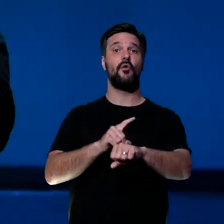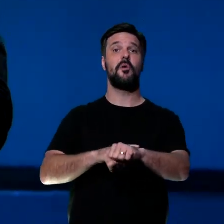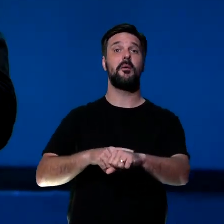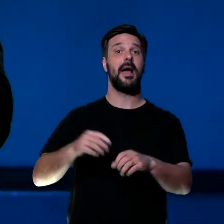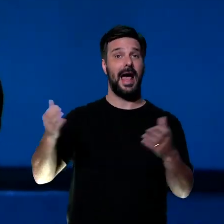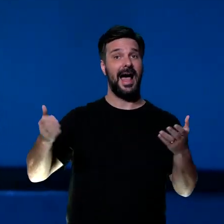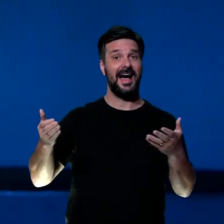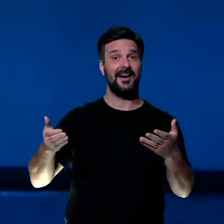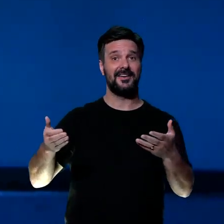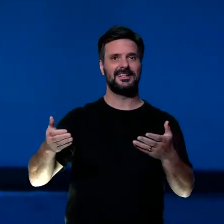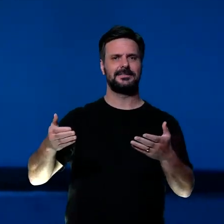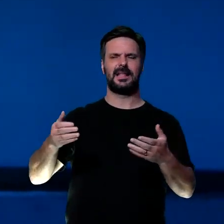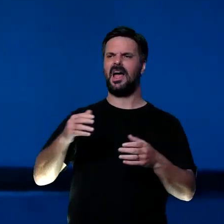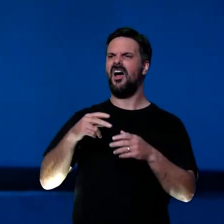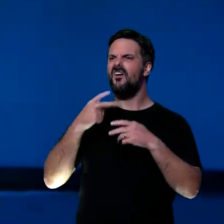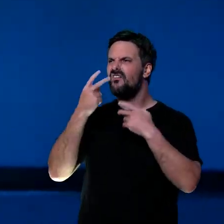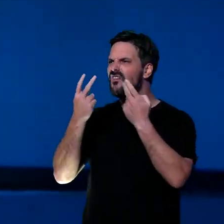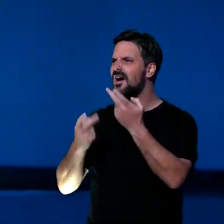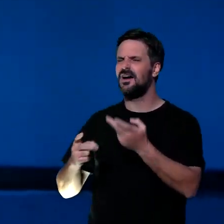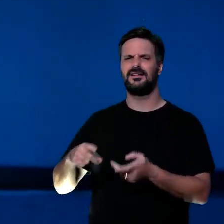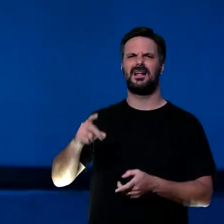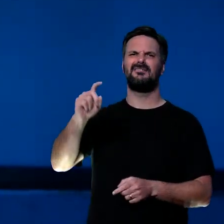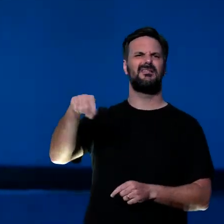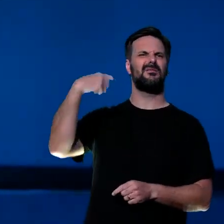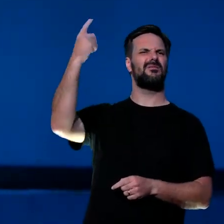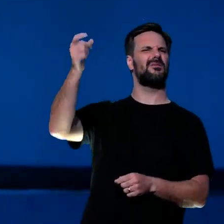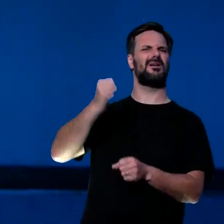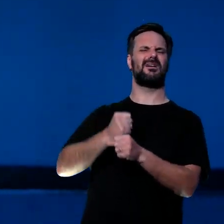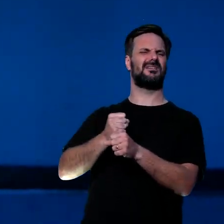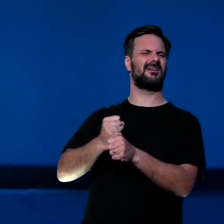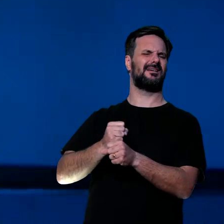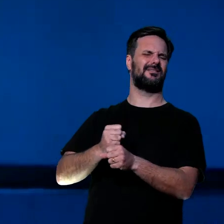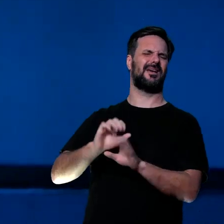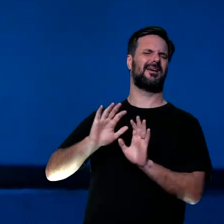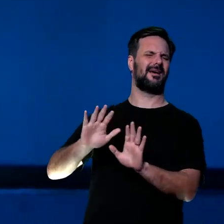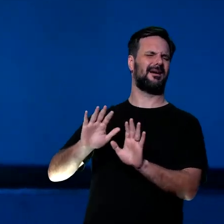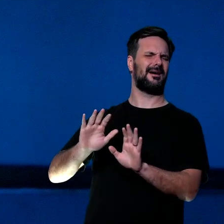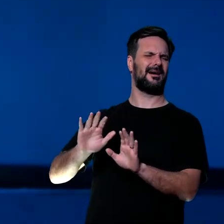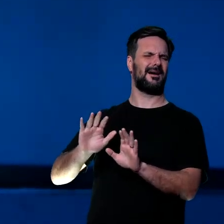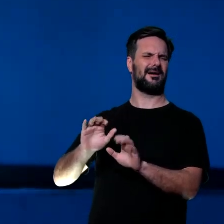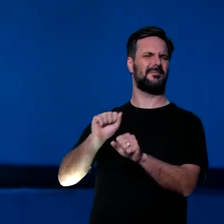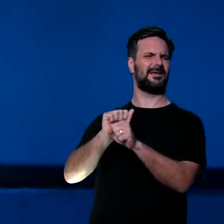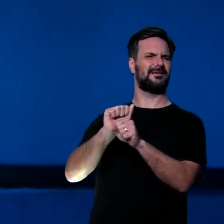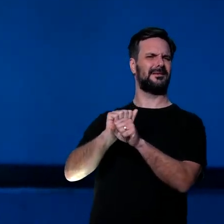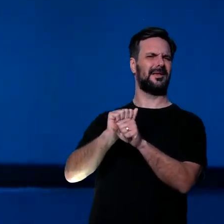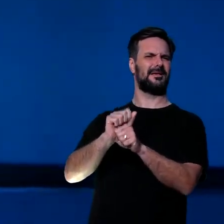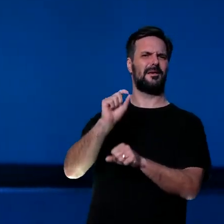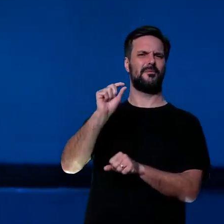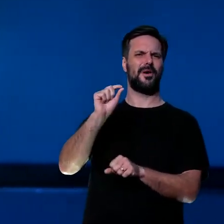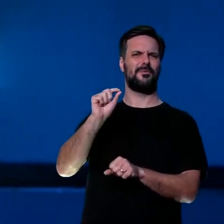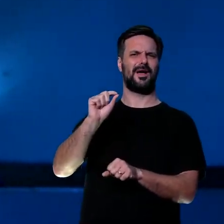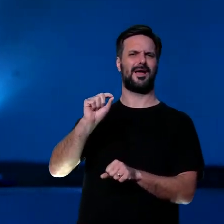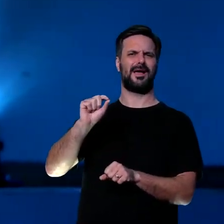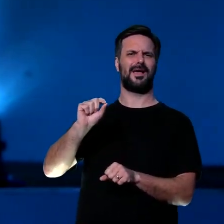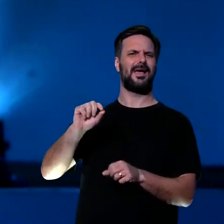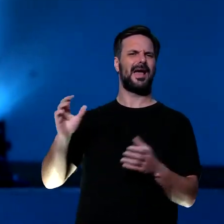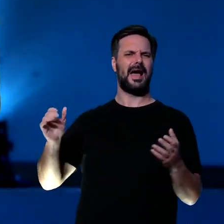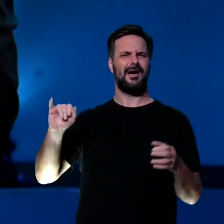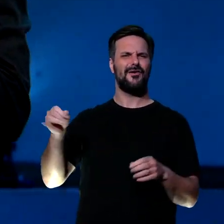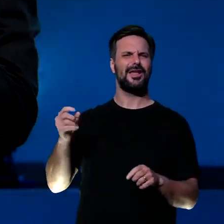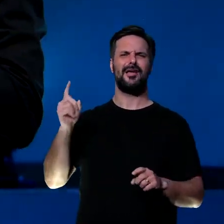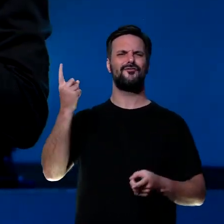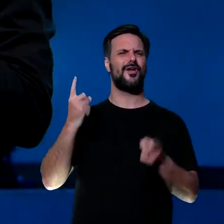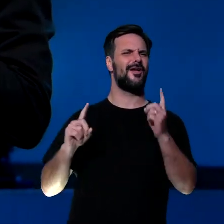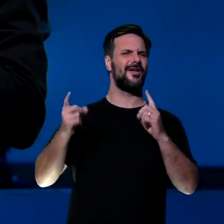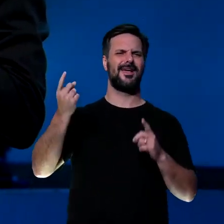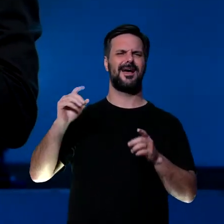se identifica, que eu falo assim, não, vamos deixar pro ano que vem. Ano que vem a gente já faz isso daí. Ali, janeiro, fevereiro, depois do carnaval. Você tá